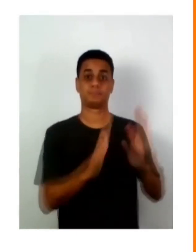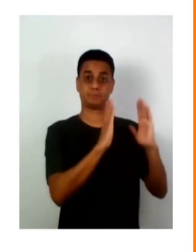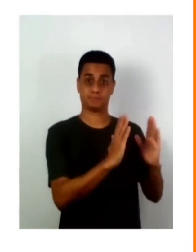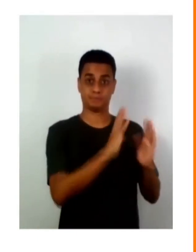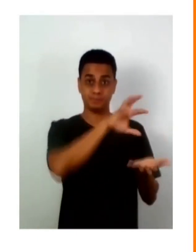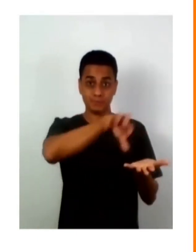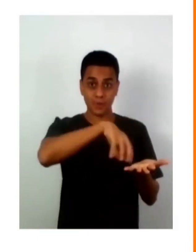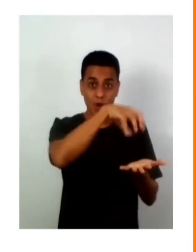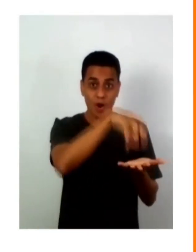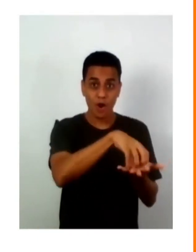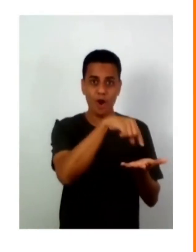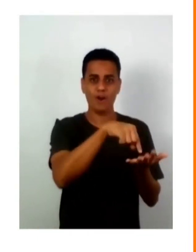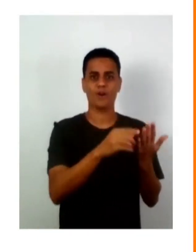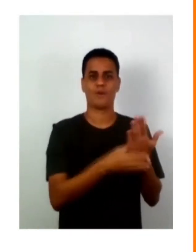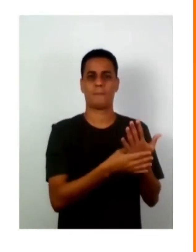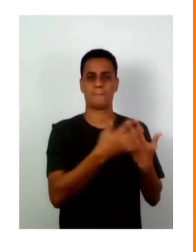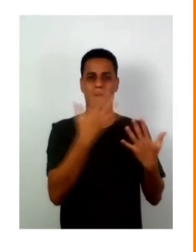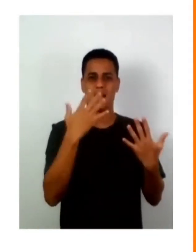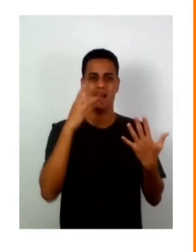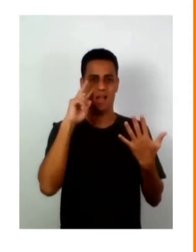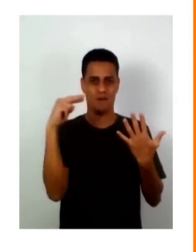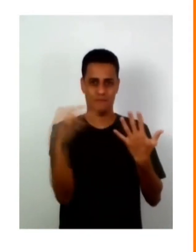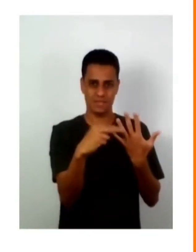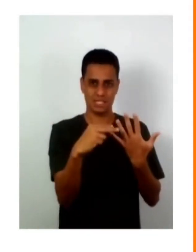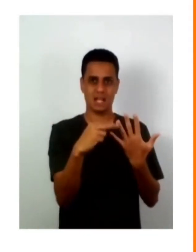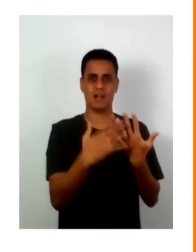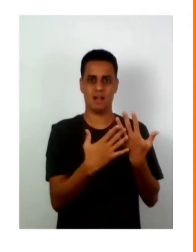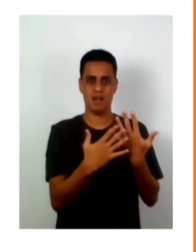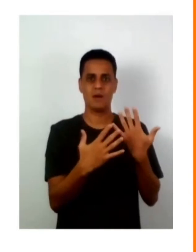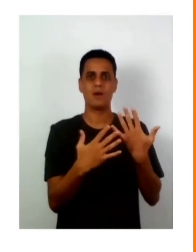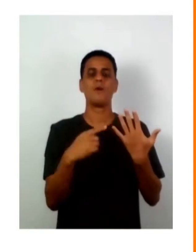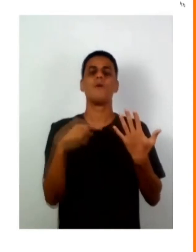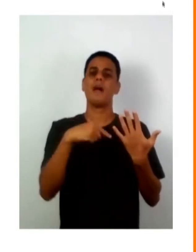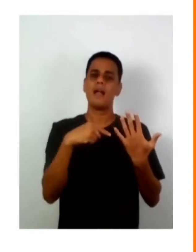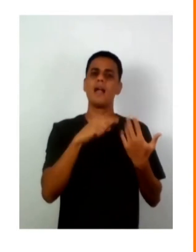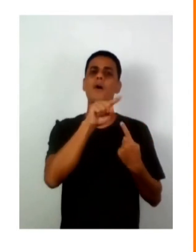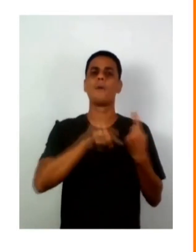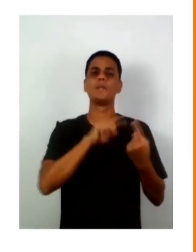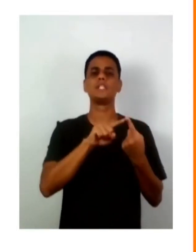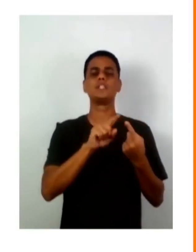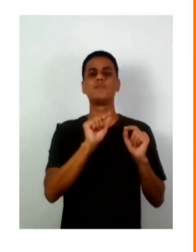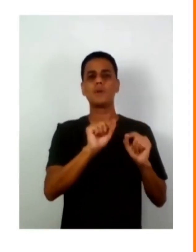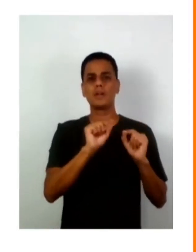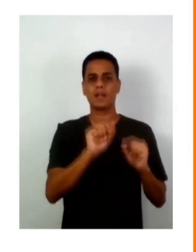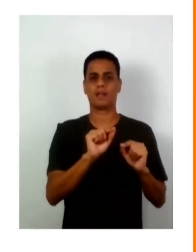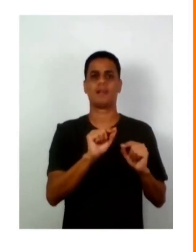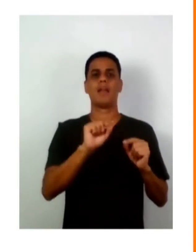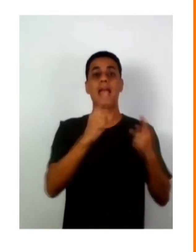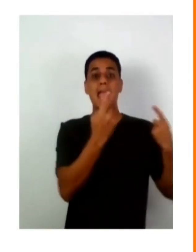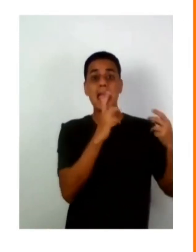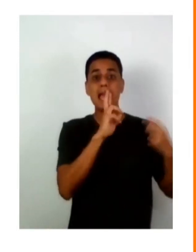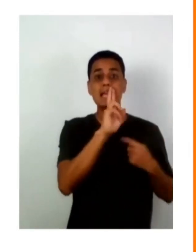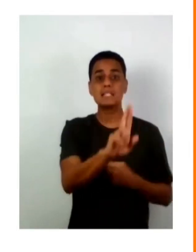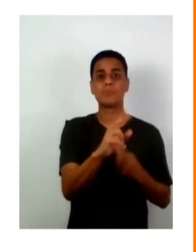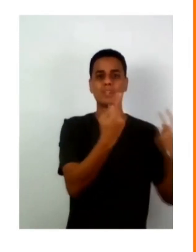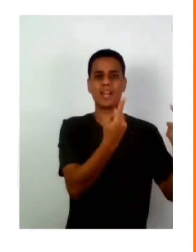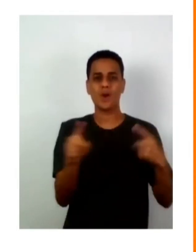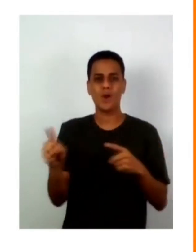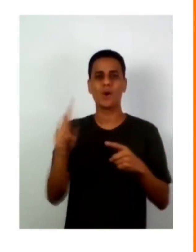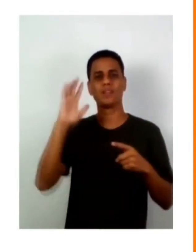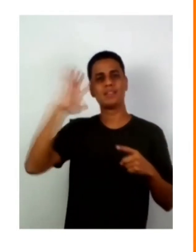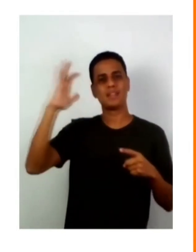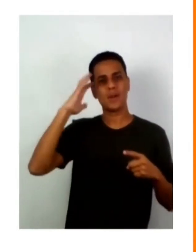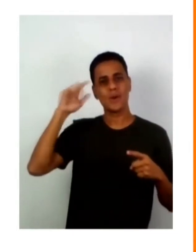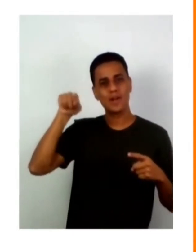manos visíveis, ela surge, o nome surge da antídese da